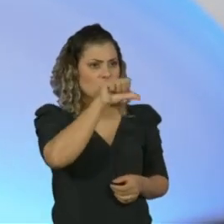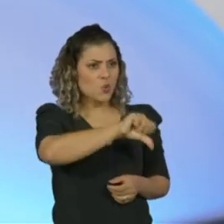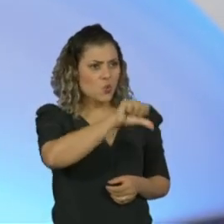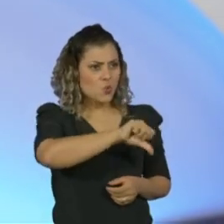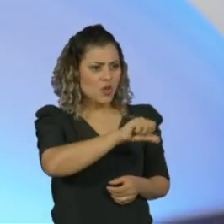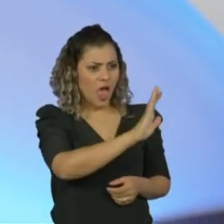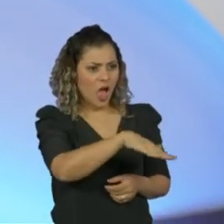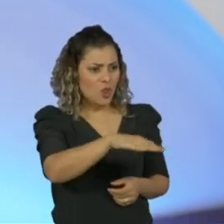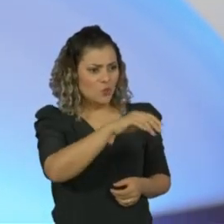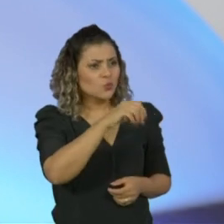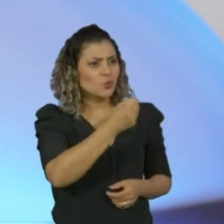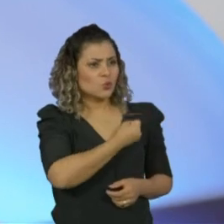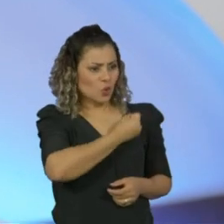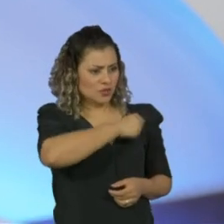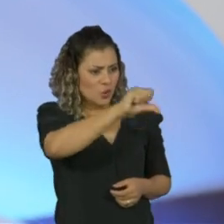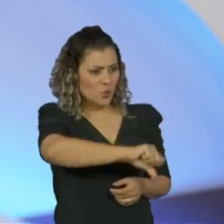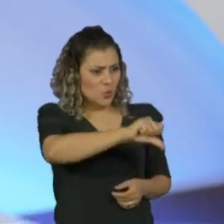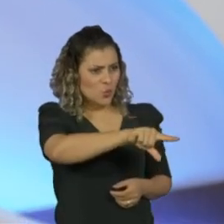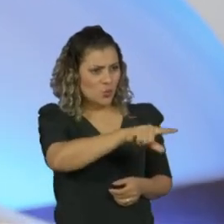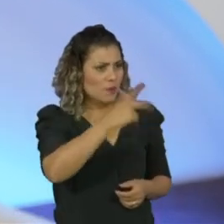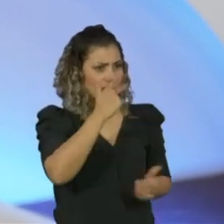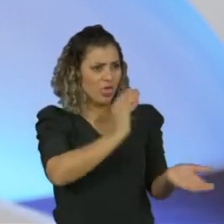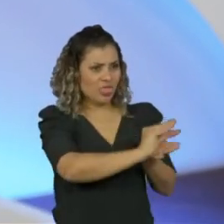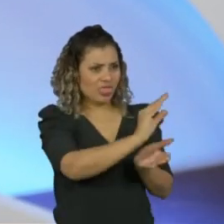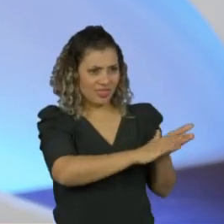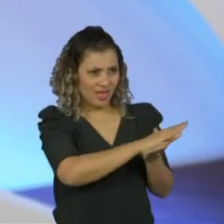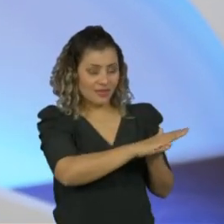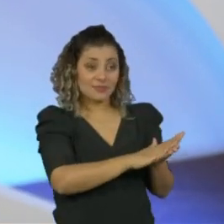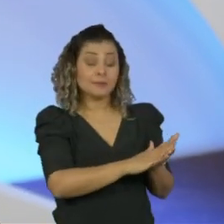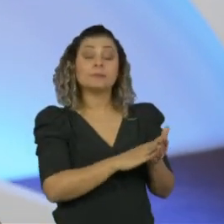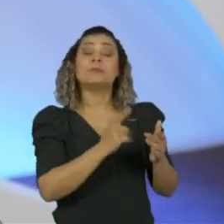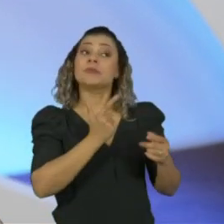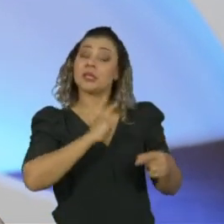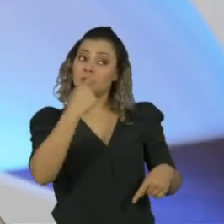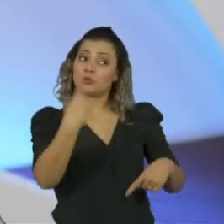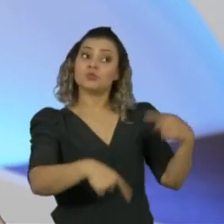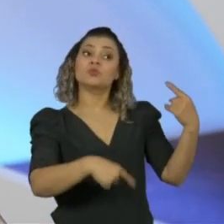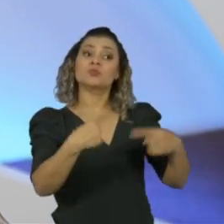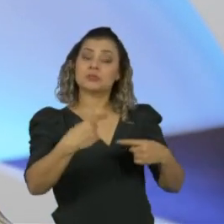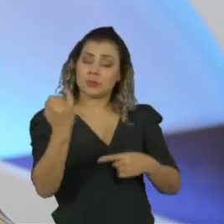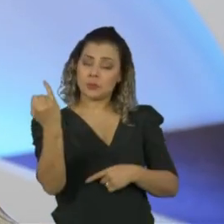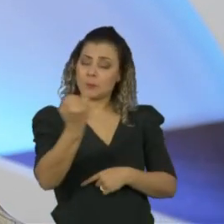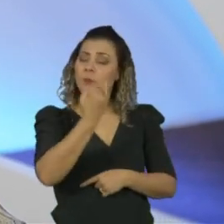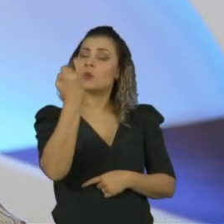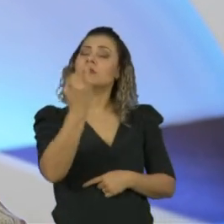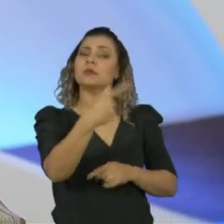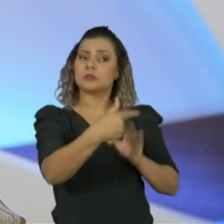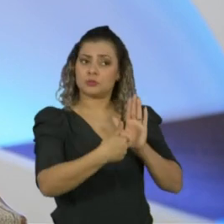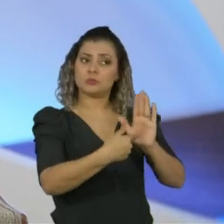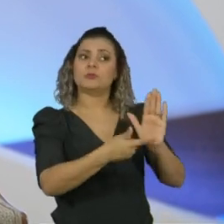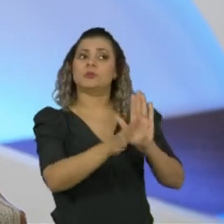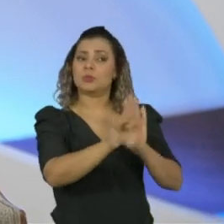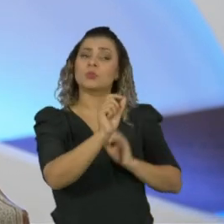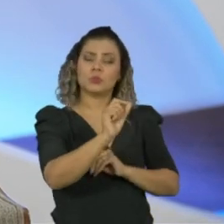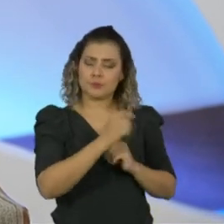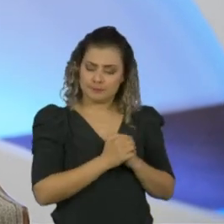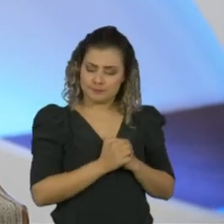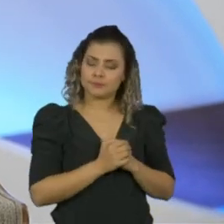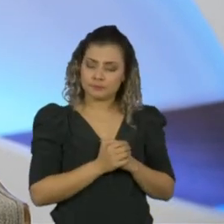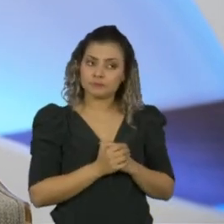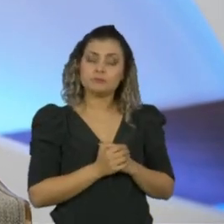aluno da cidade que está indo mal vai ser punido? Tem uma discussão filosófica que é importante registrar e